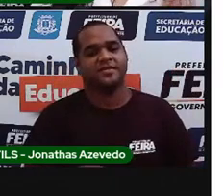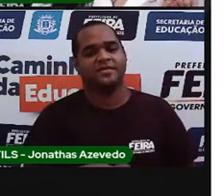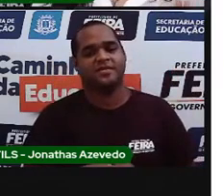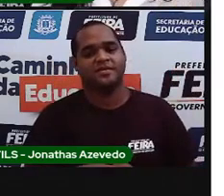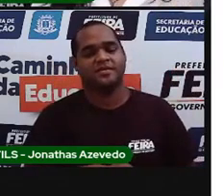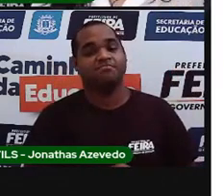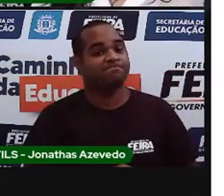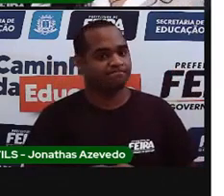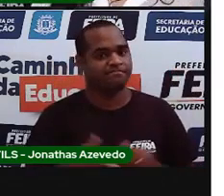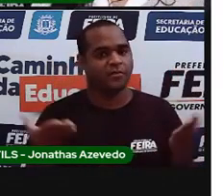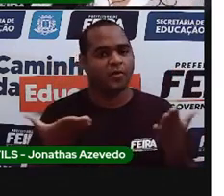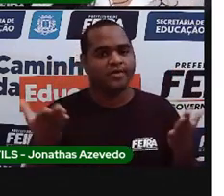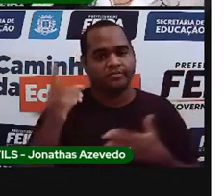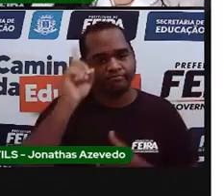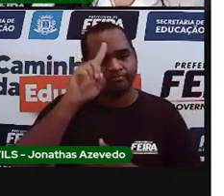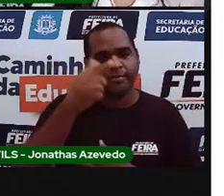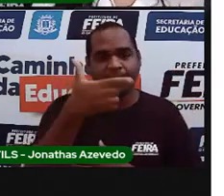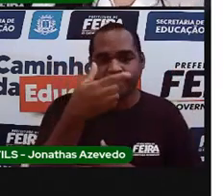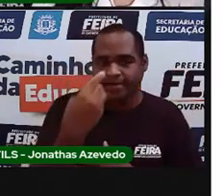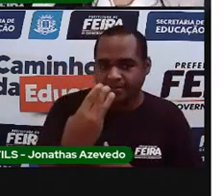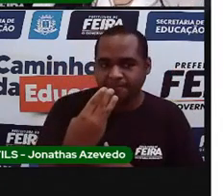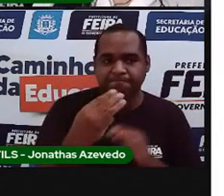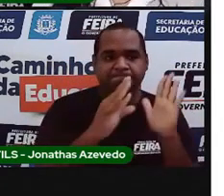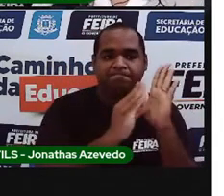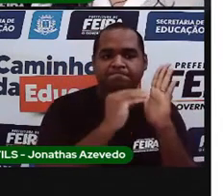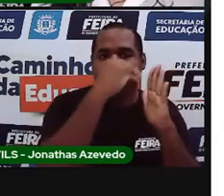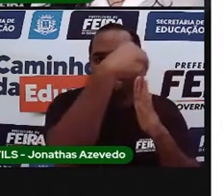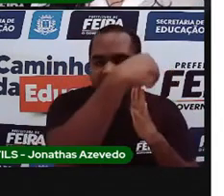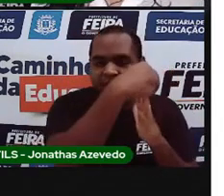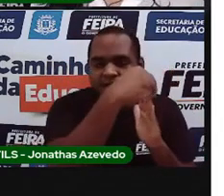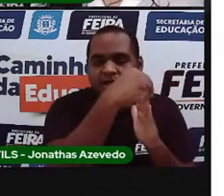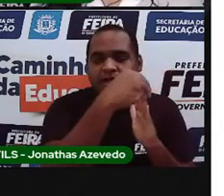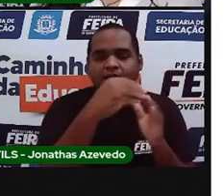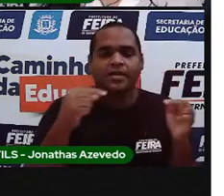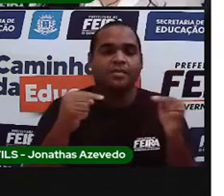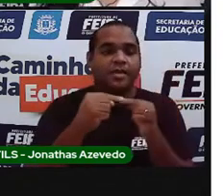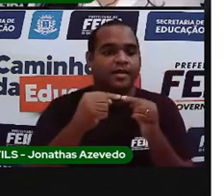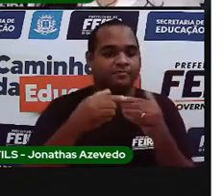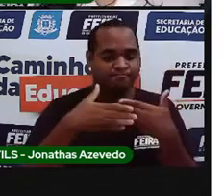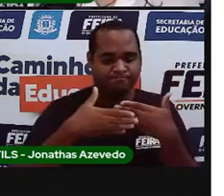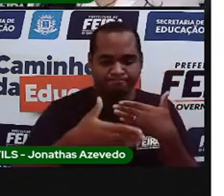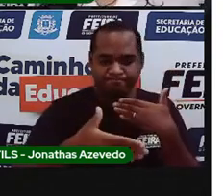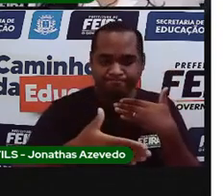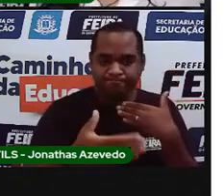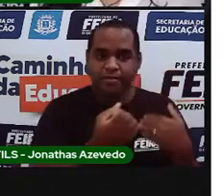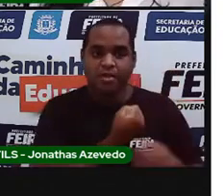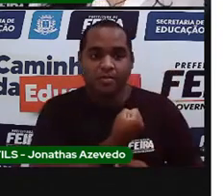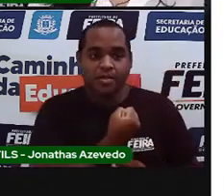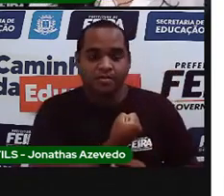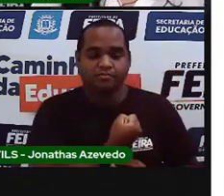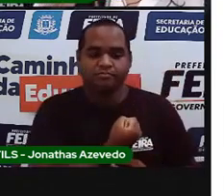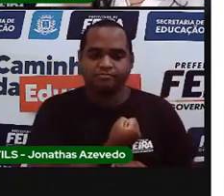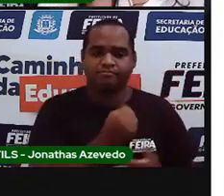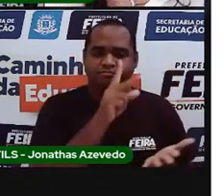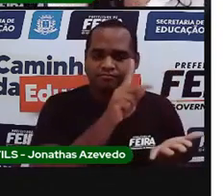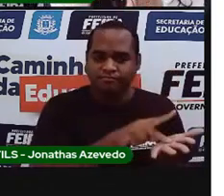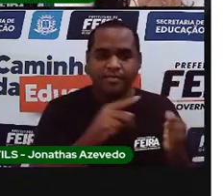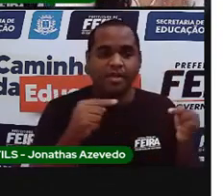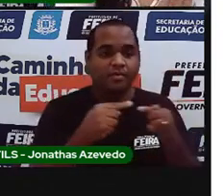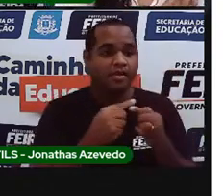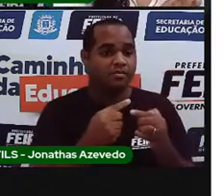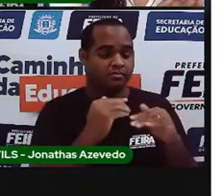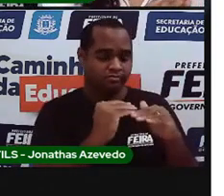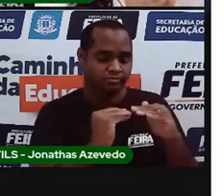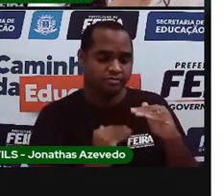23. O calendário tem uma sequência numérica que é do